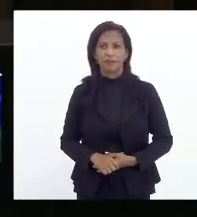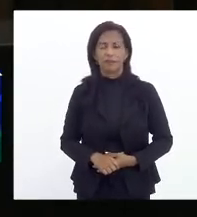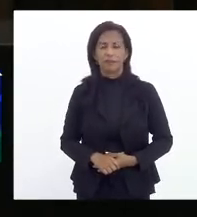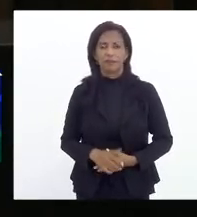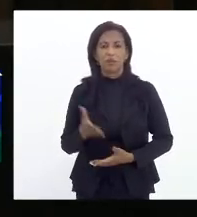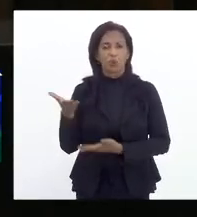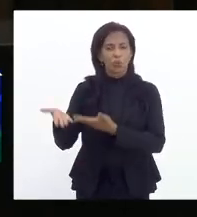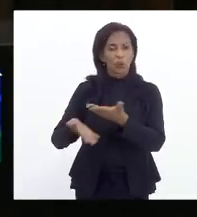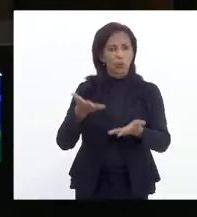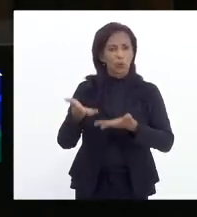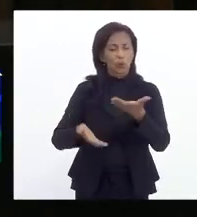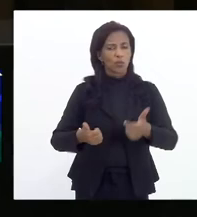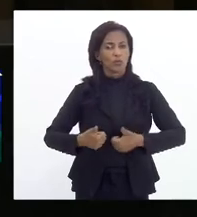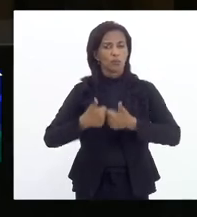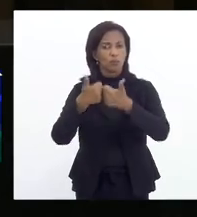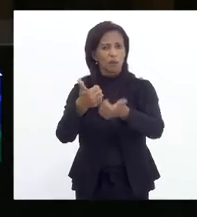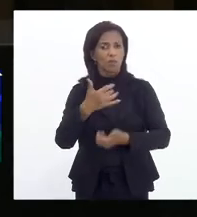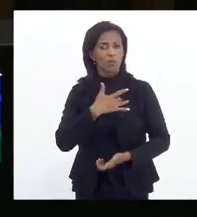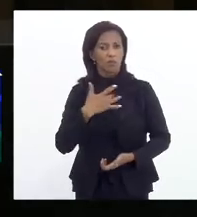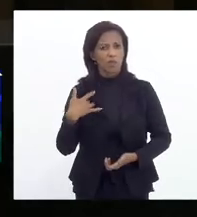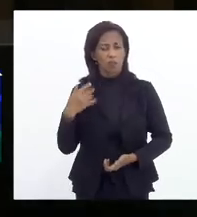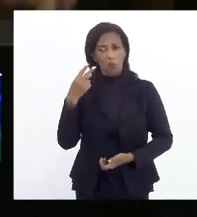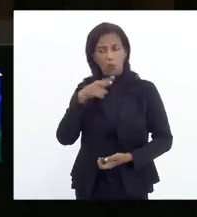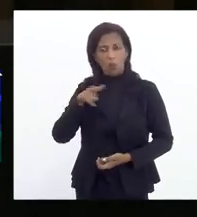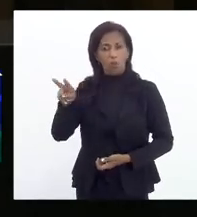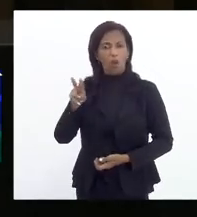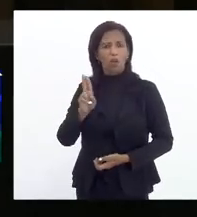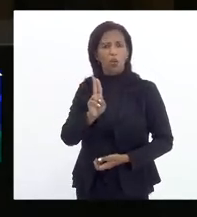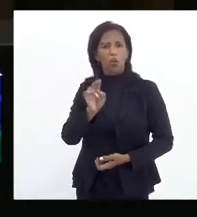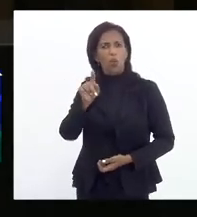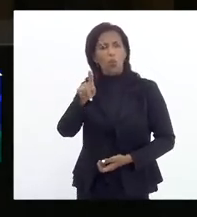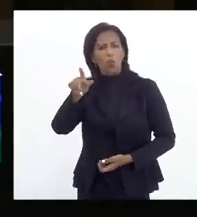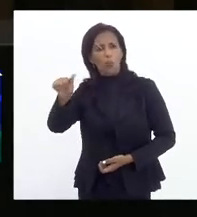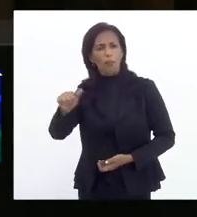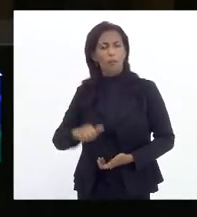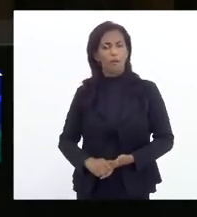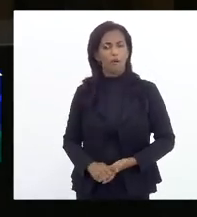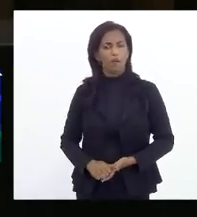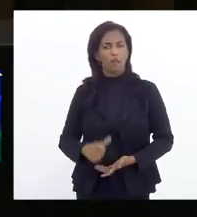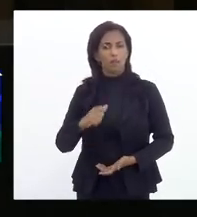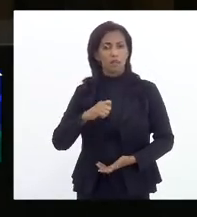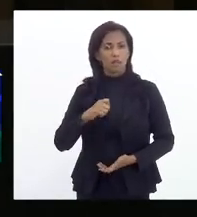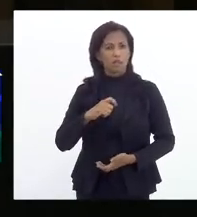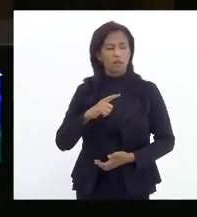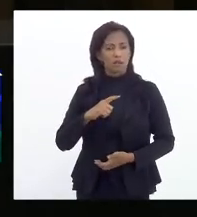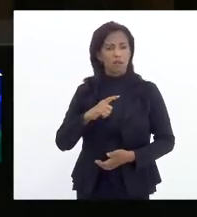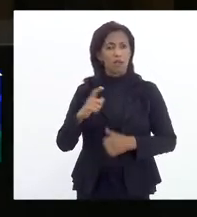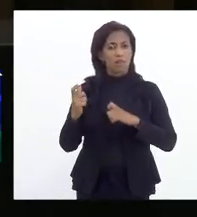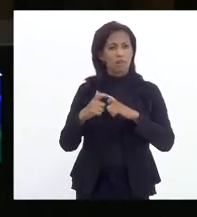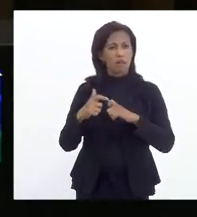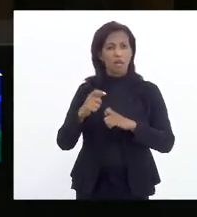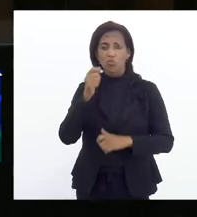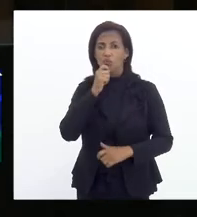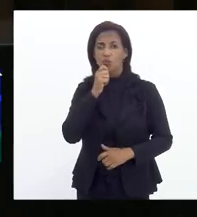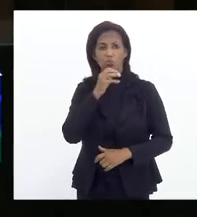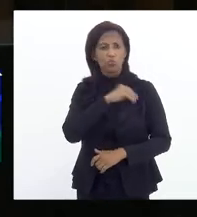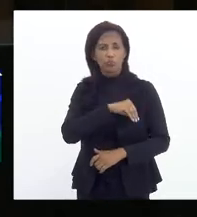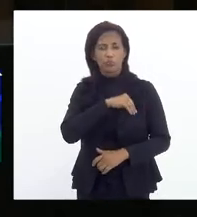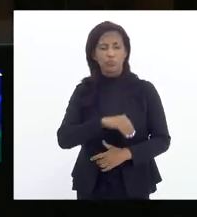cuide melhor da saúde, olhe para as UPAs, tem médico reclamando que está sem salário, Eduardo.